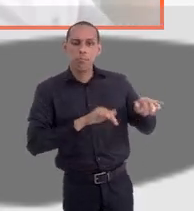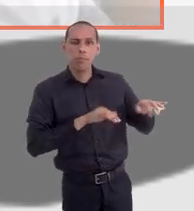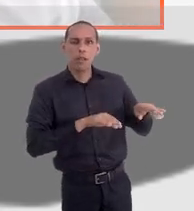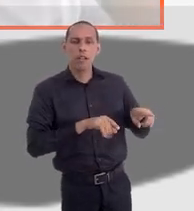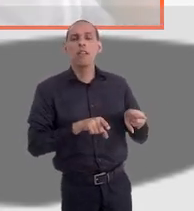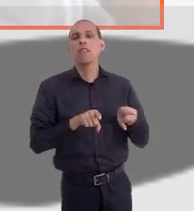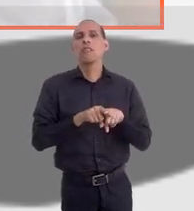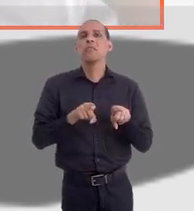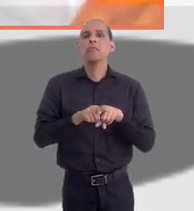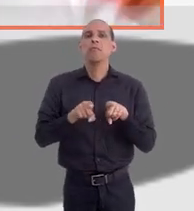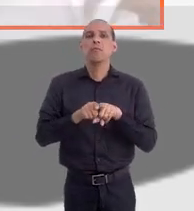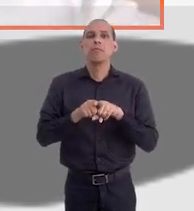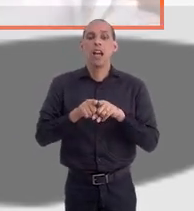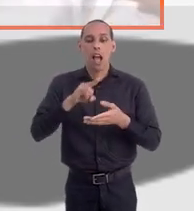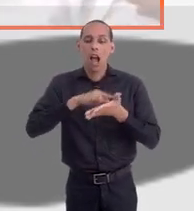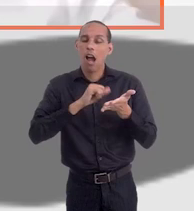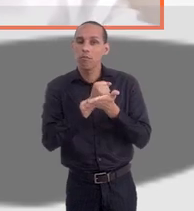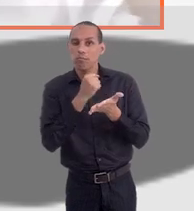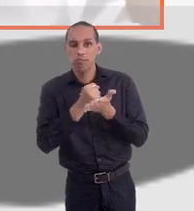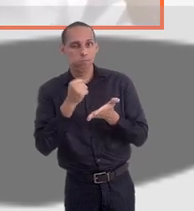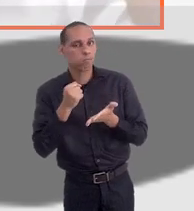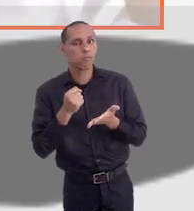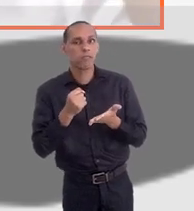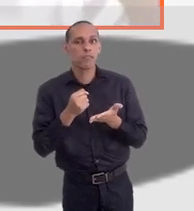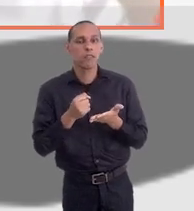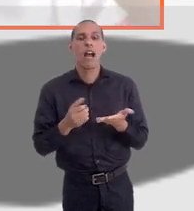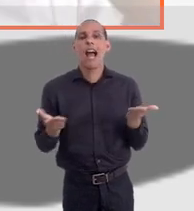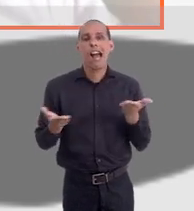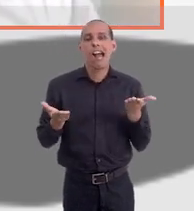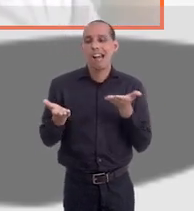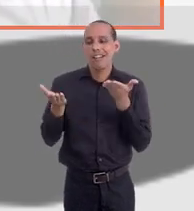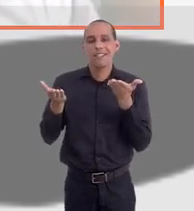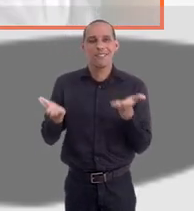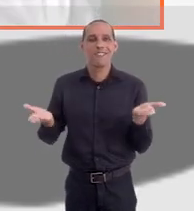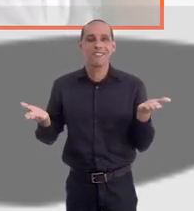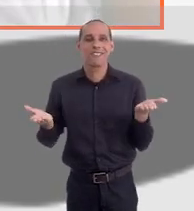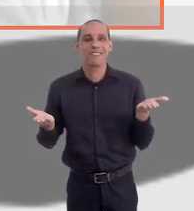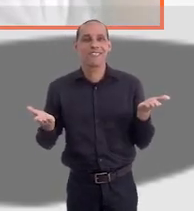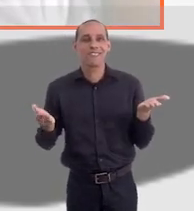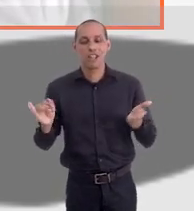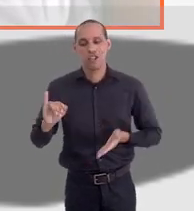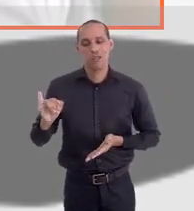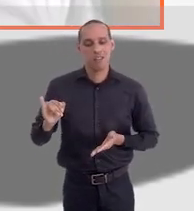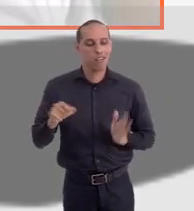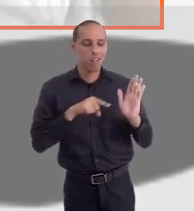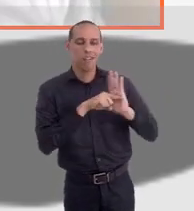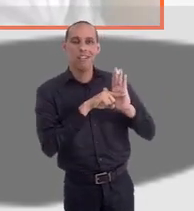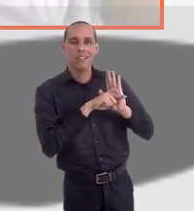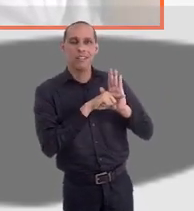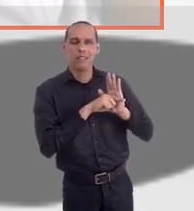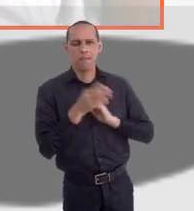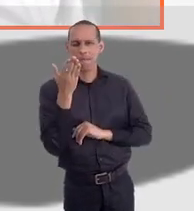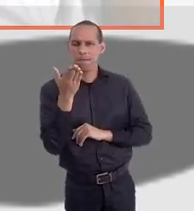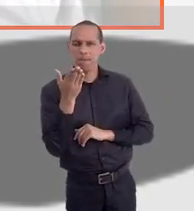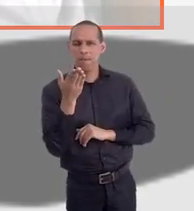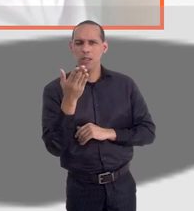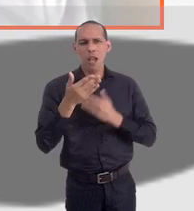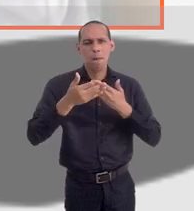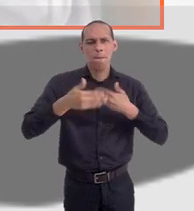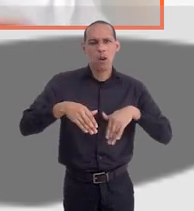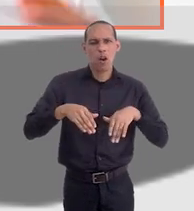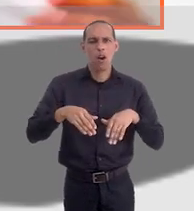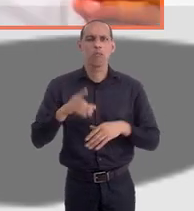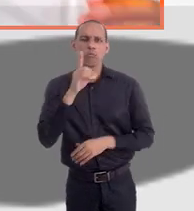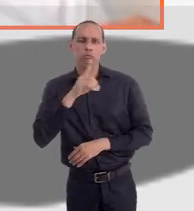que estavam com excedente, fez do oficial de cartório, fez do papiloscopista, e agora chegou a vez do inspetor investigador. Então, para você que vai fazer essa